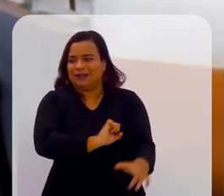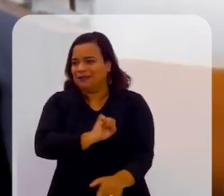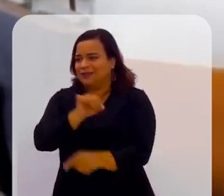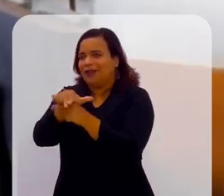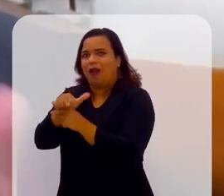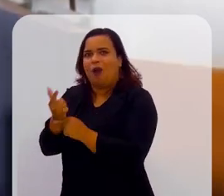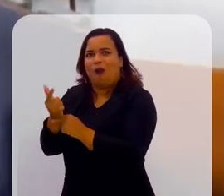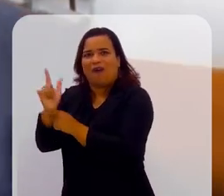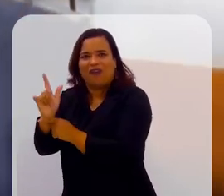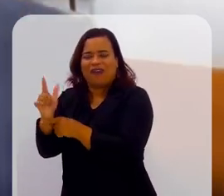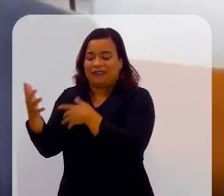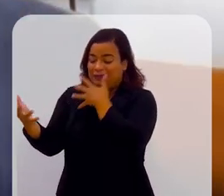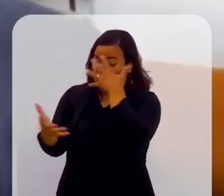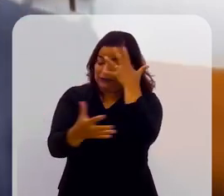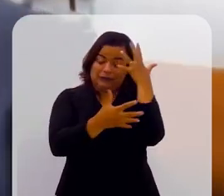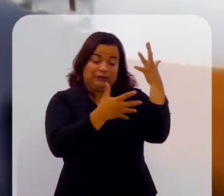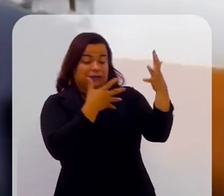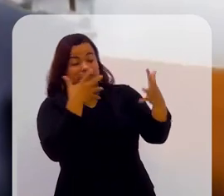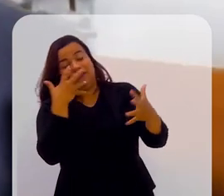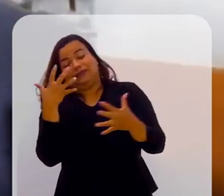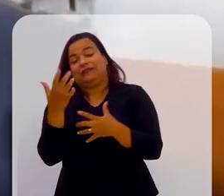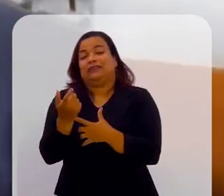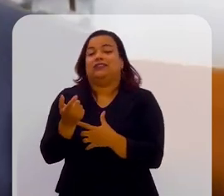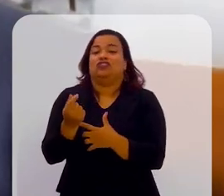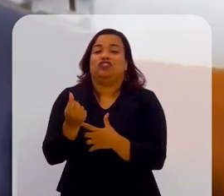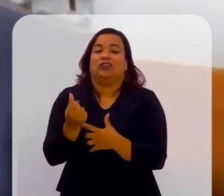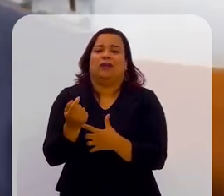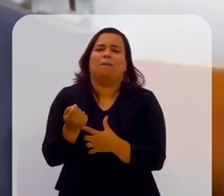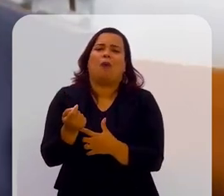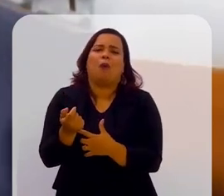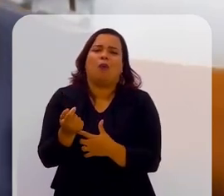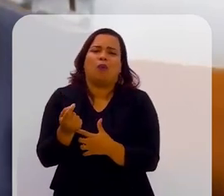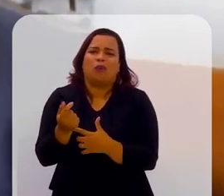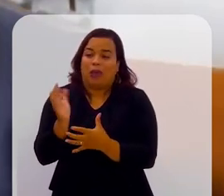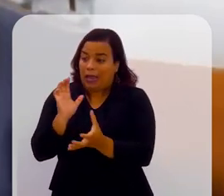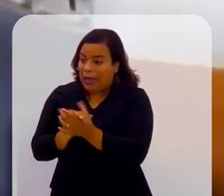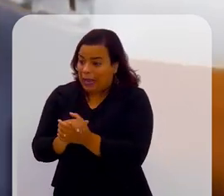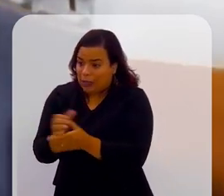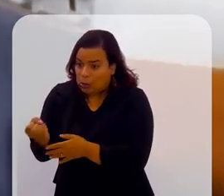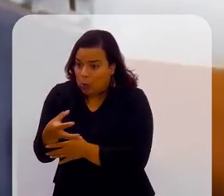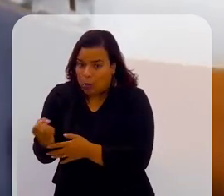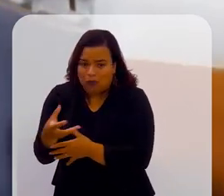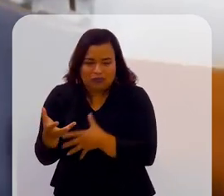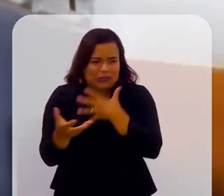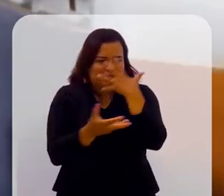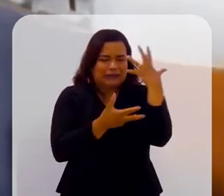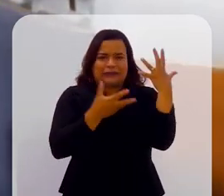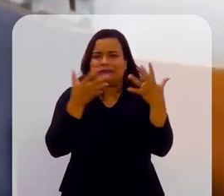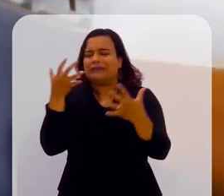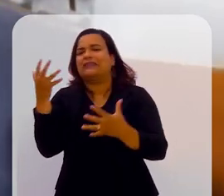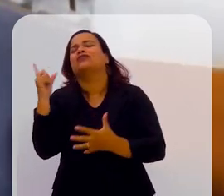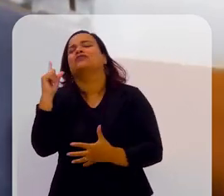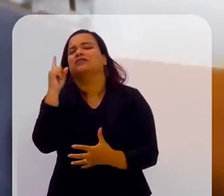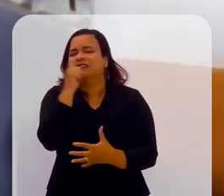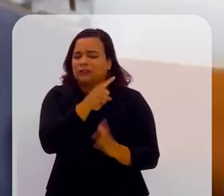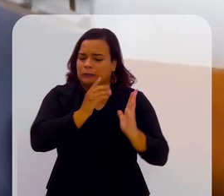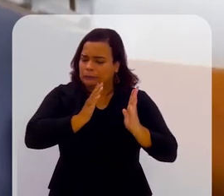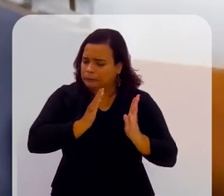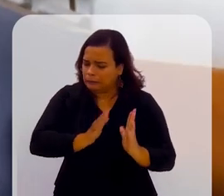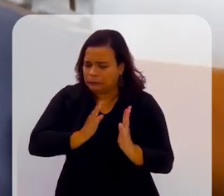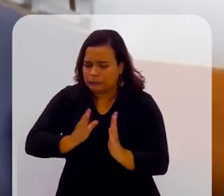em outra, enfim, a gente ficou com pouco dinheiro, recém-casado, né? Então, eu diria que foi bem difícil da gente